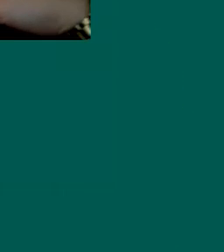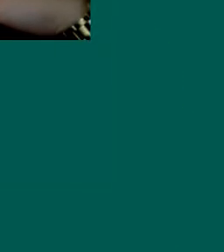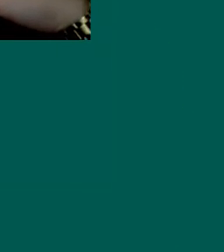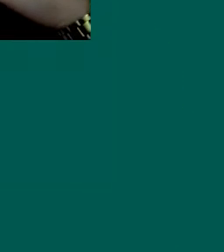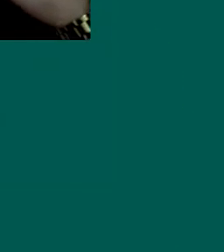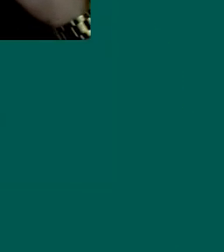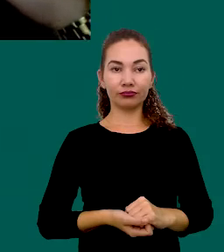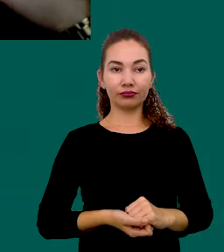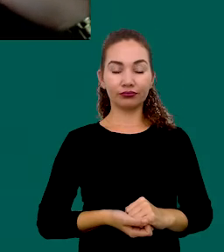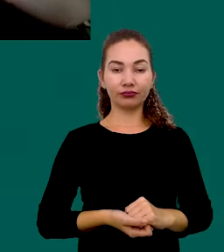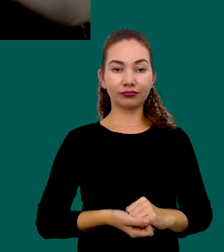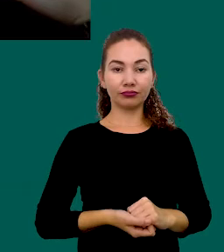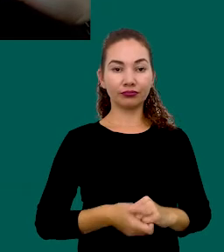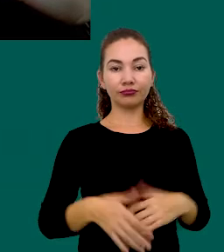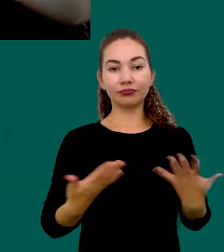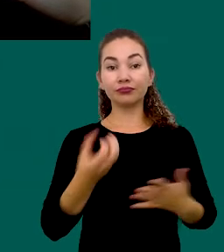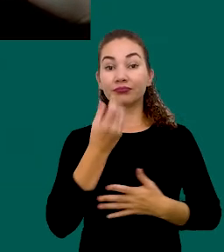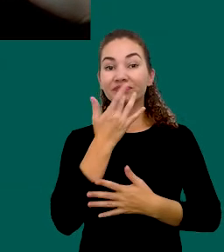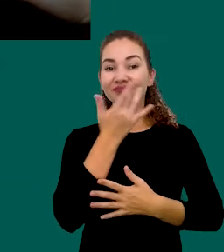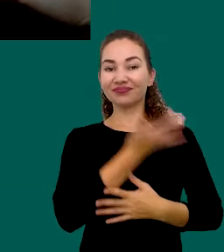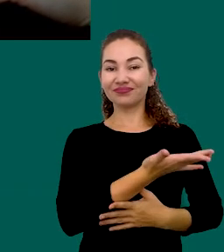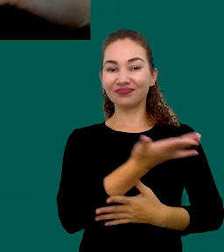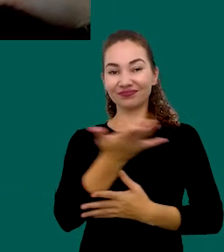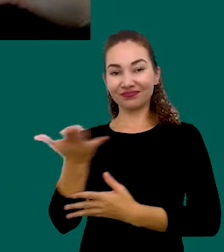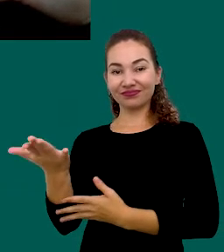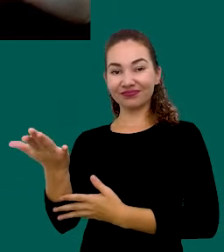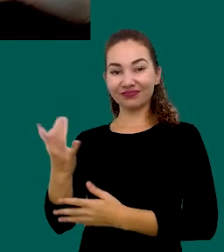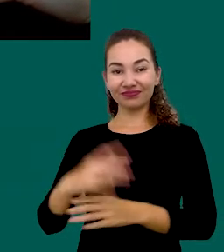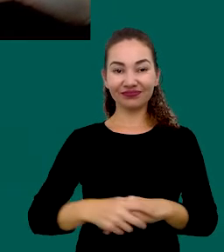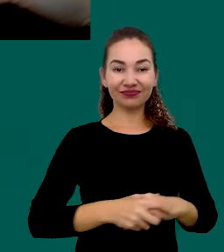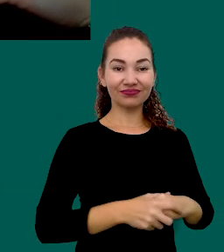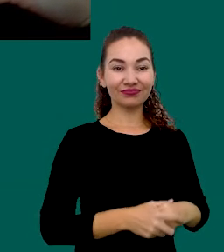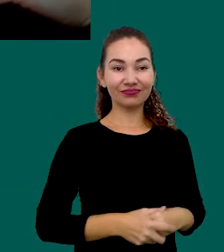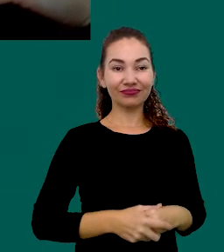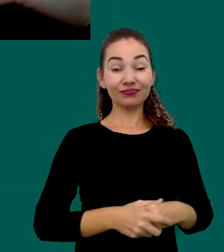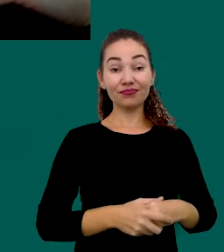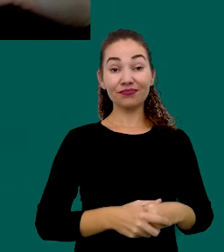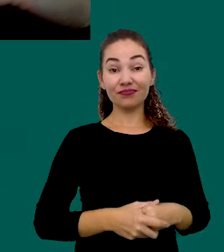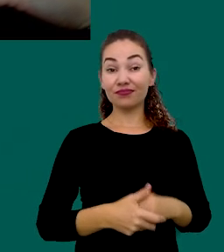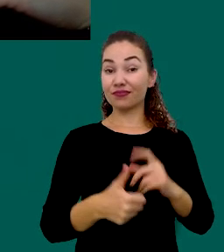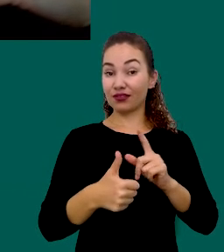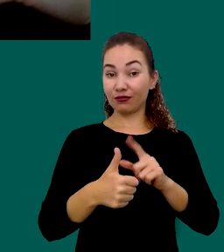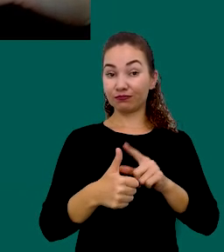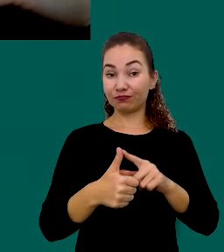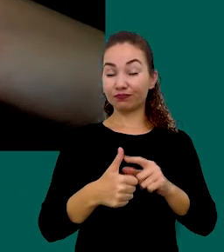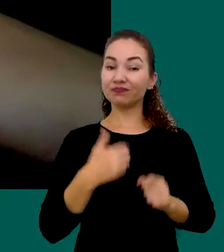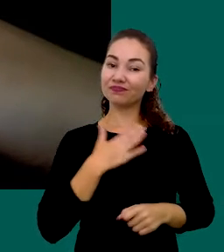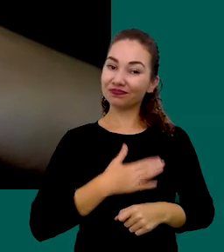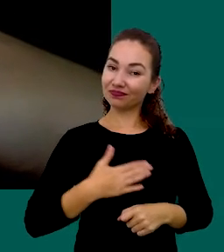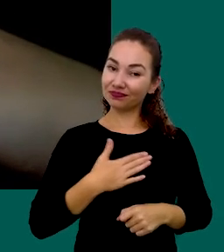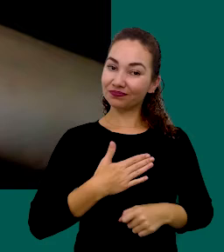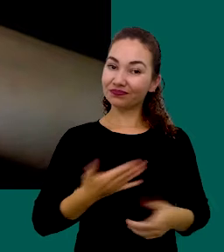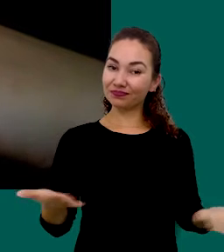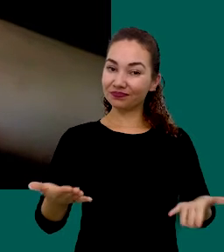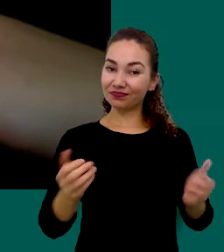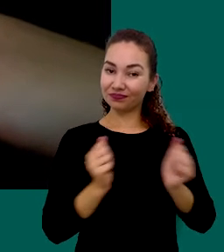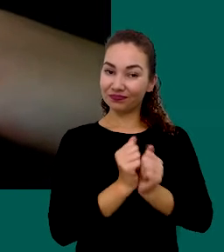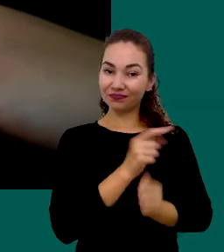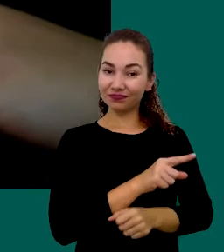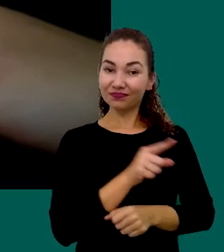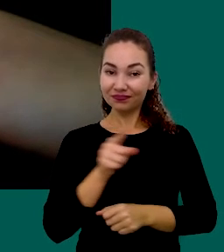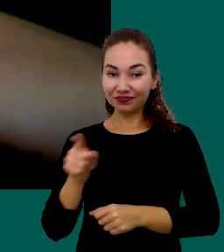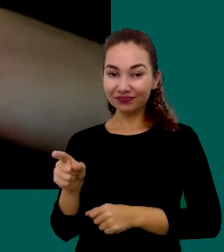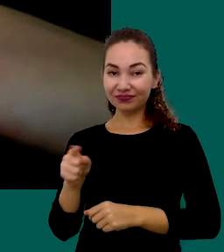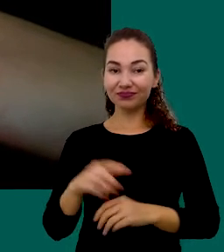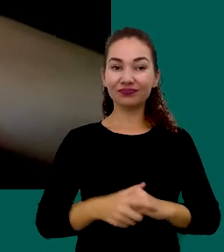Então Boa tarde Pessoal Primeiramente É um prazer Estar aqui Com vocês